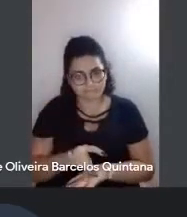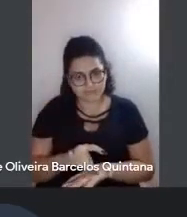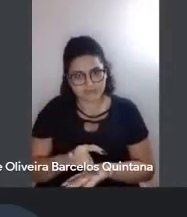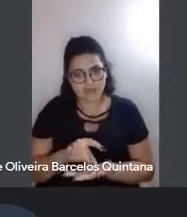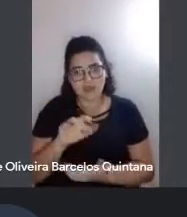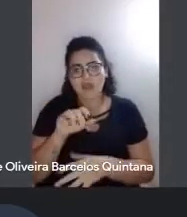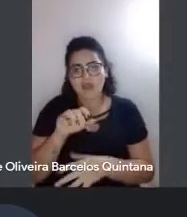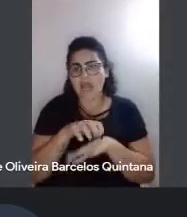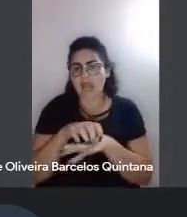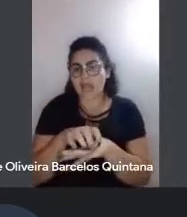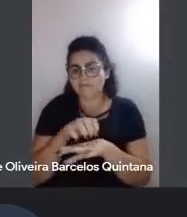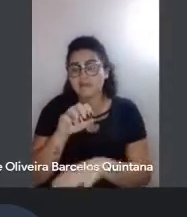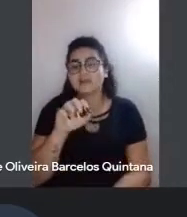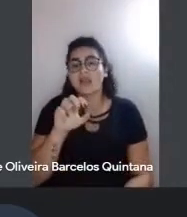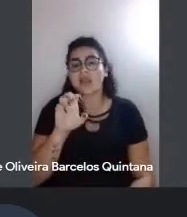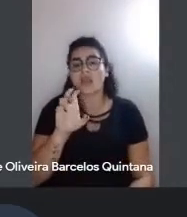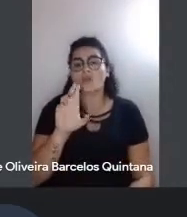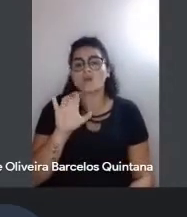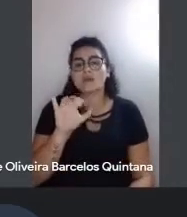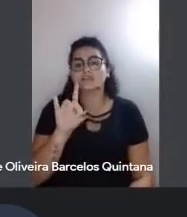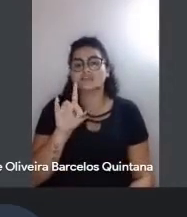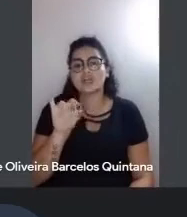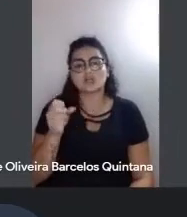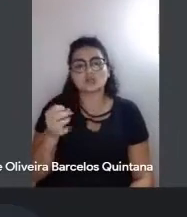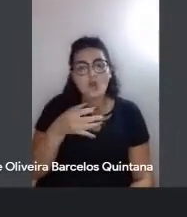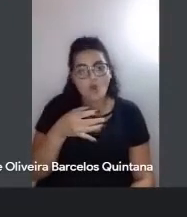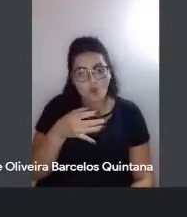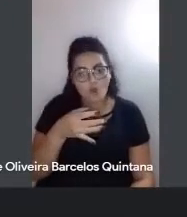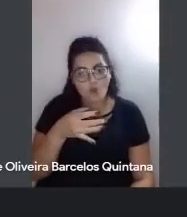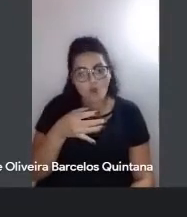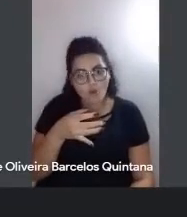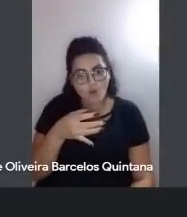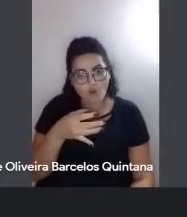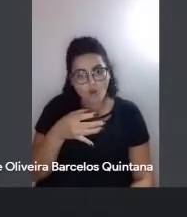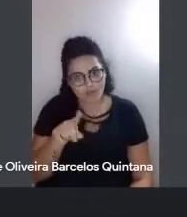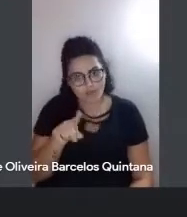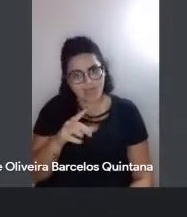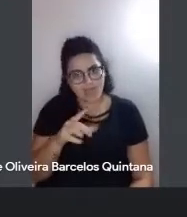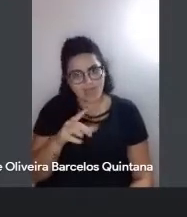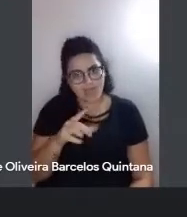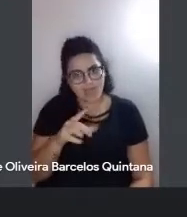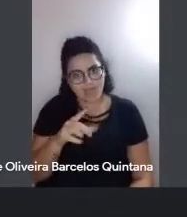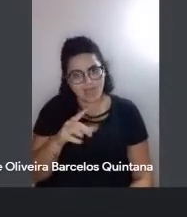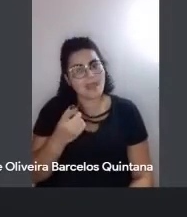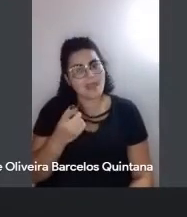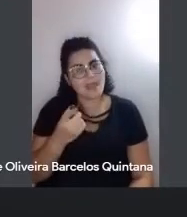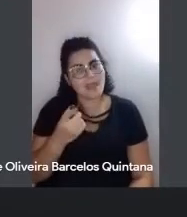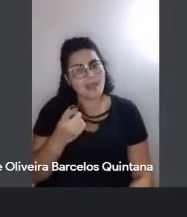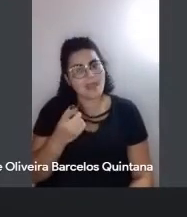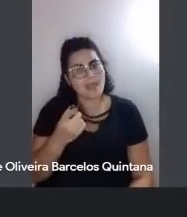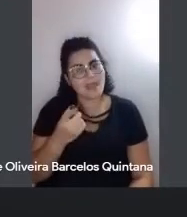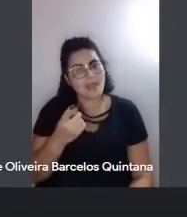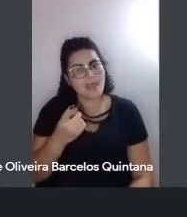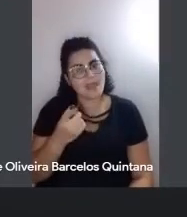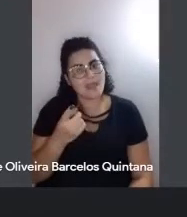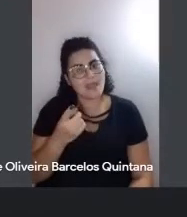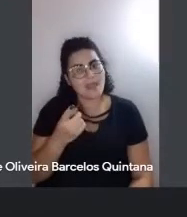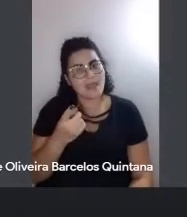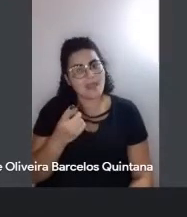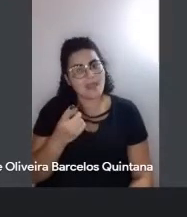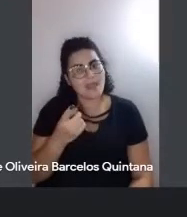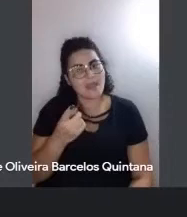Euclidianas novo, para, inclusive, ajudar na propagação dessa nova